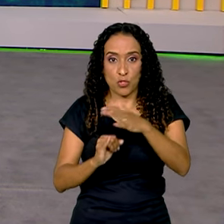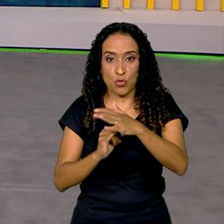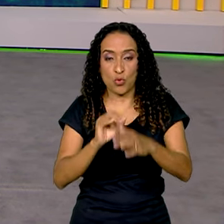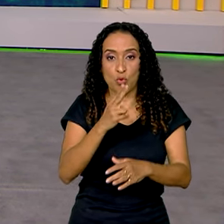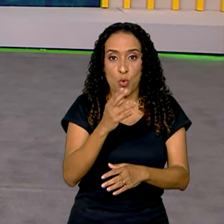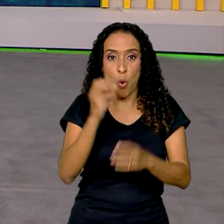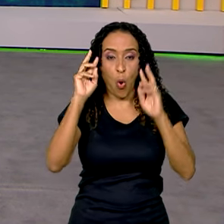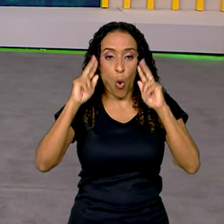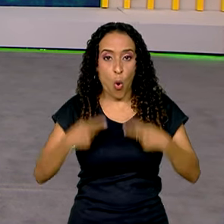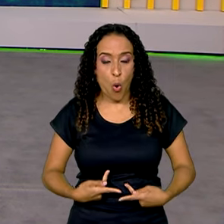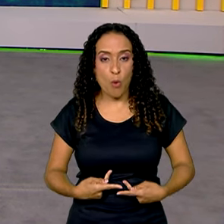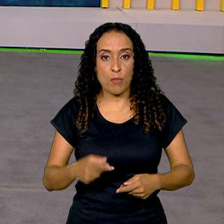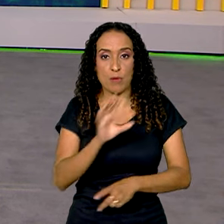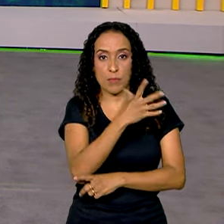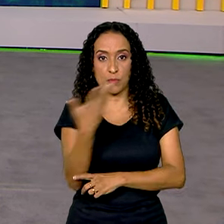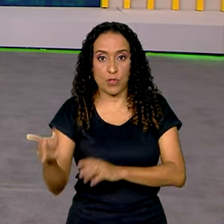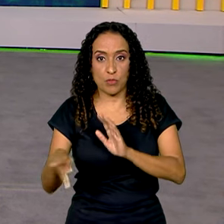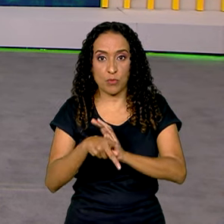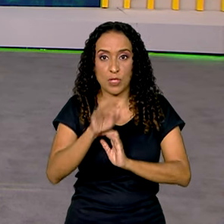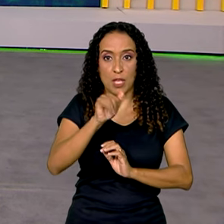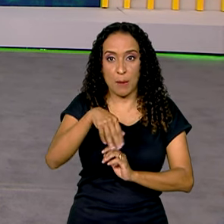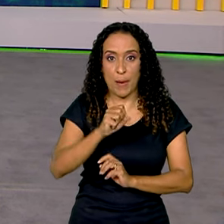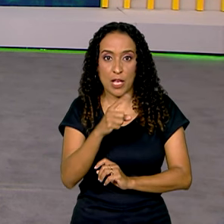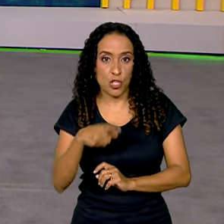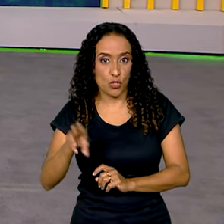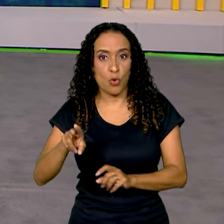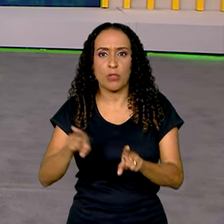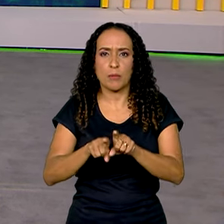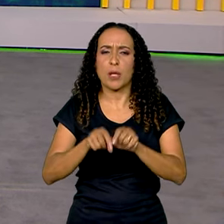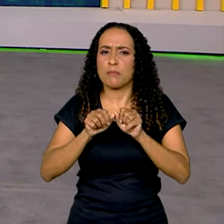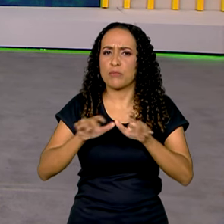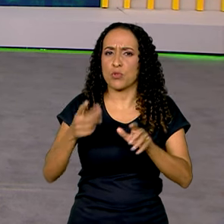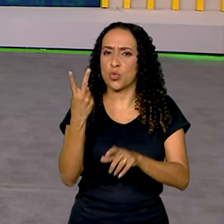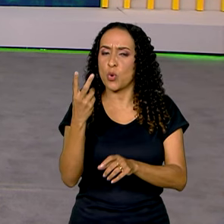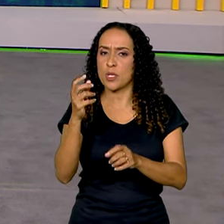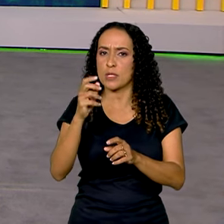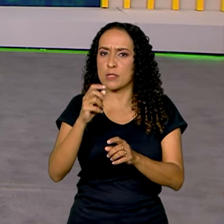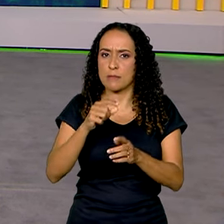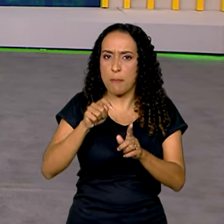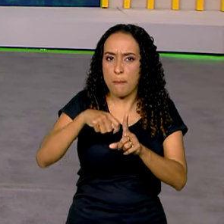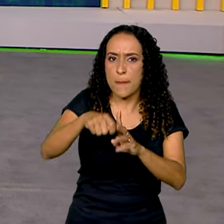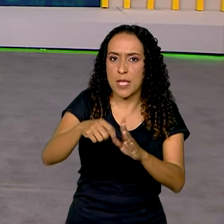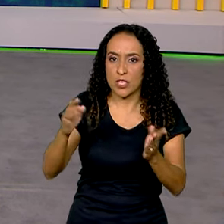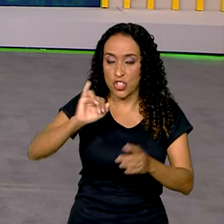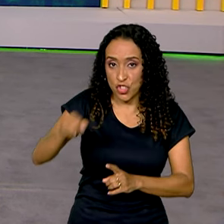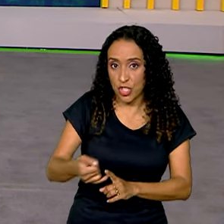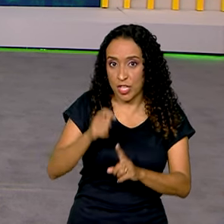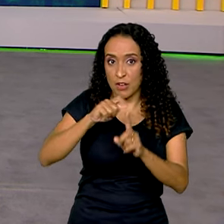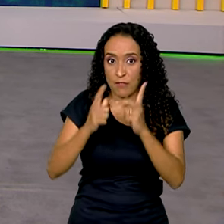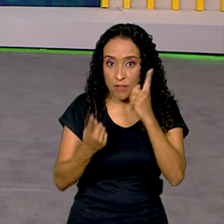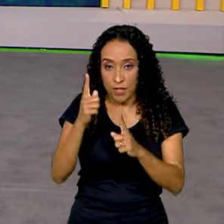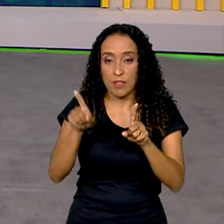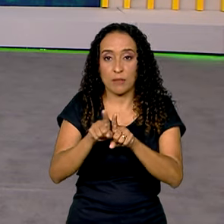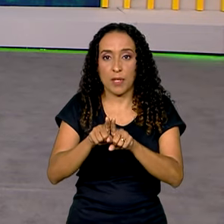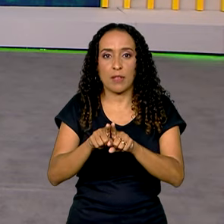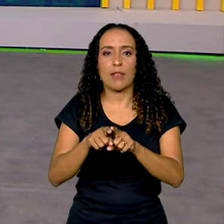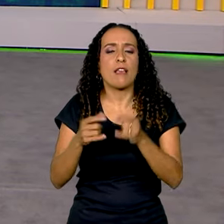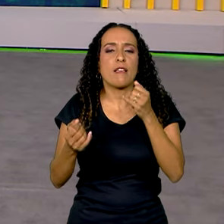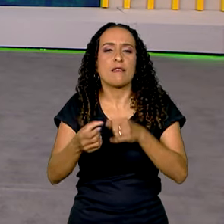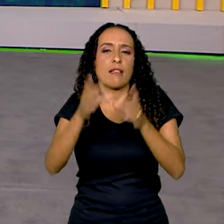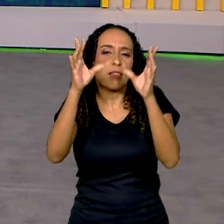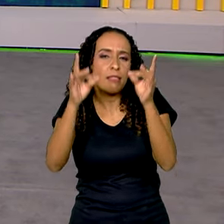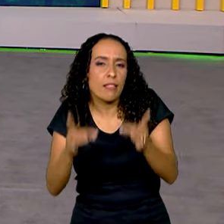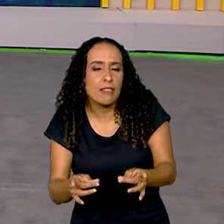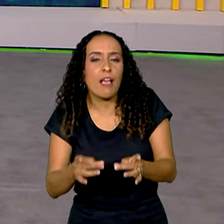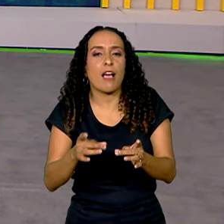Homem e Meio Ambiente da Amazônia, o Imazon, e abrange os dois primeiros meses deste ano, janeiro e fevereiro. E quem traz os